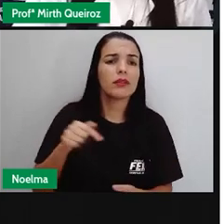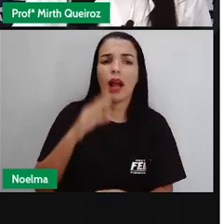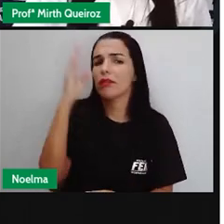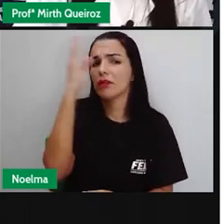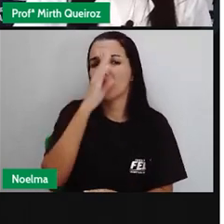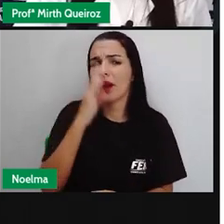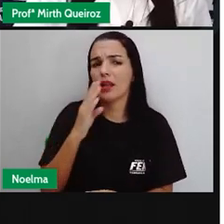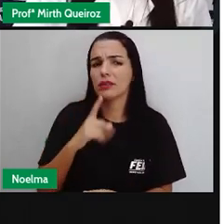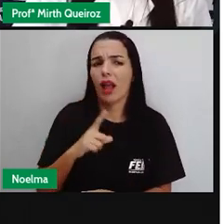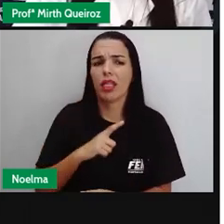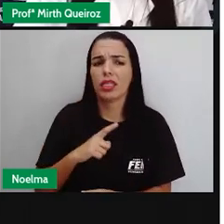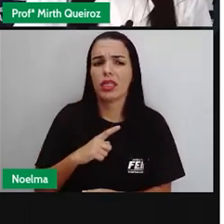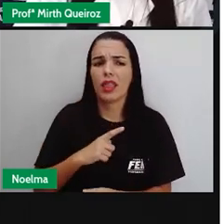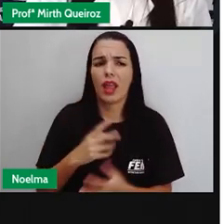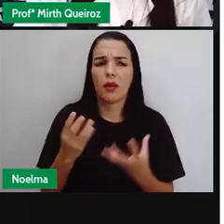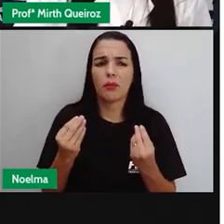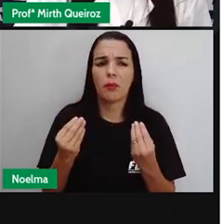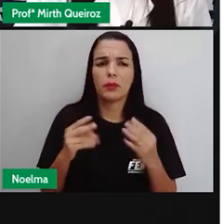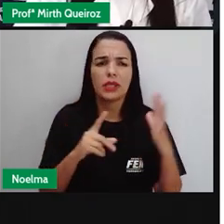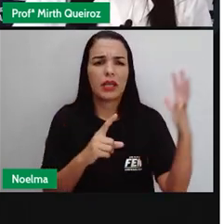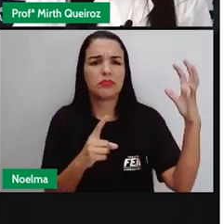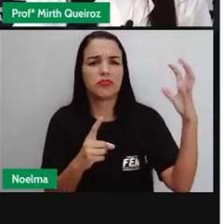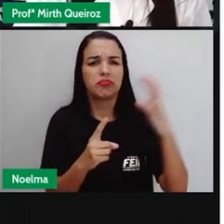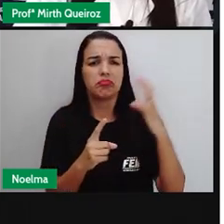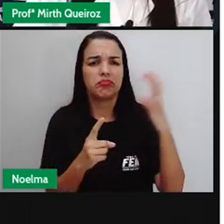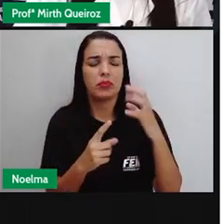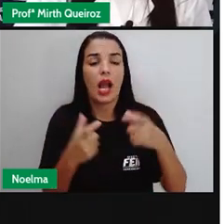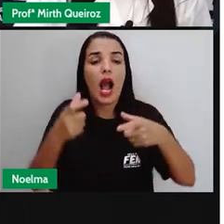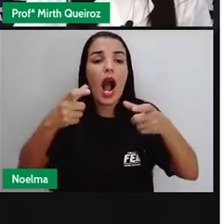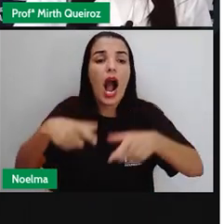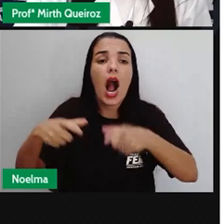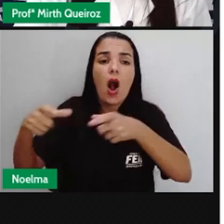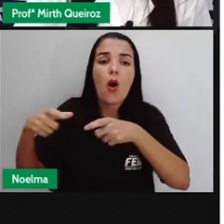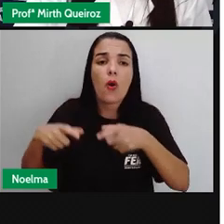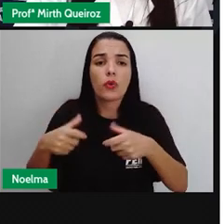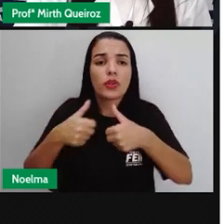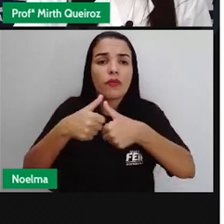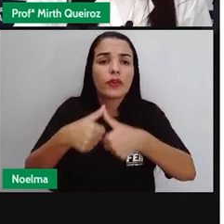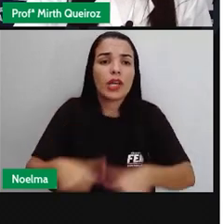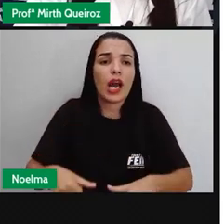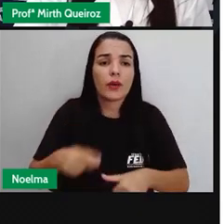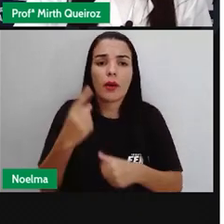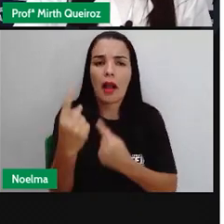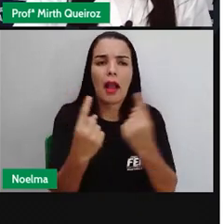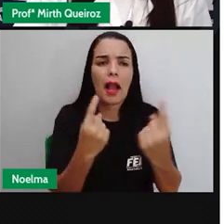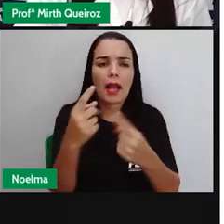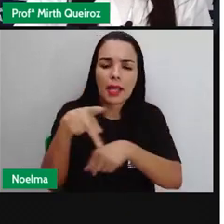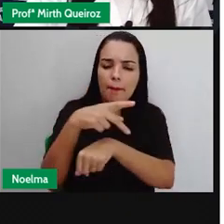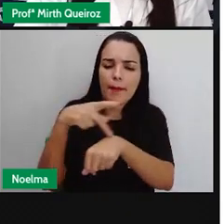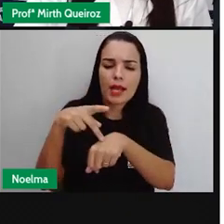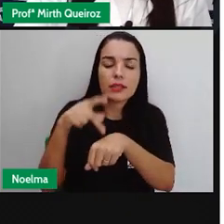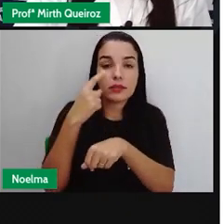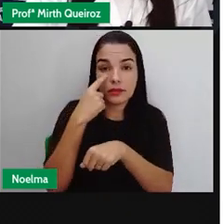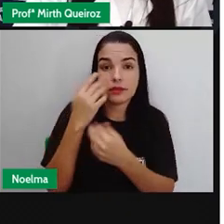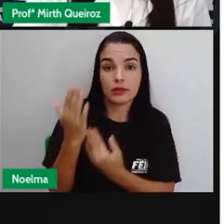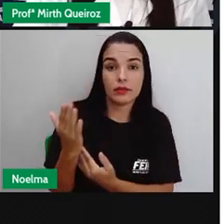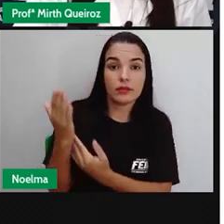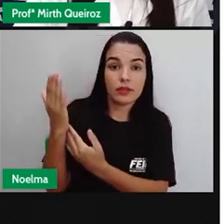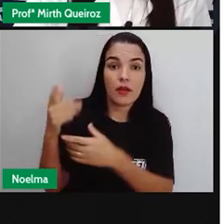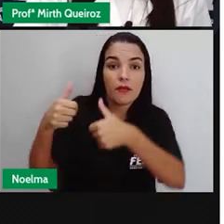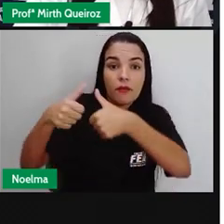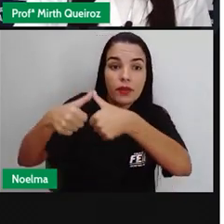temos aqui, o Brasil de imigração. Esse de verdinho claro, é onde os japoneses, eles se